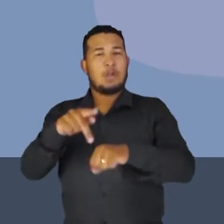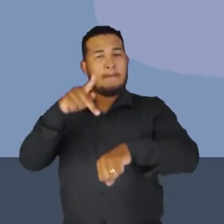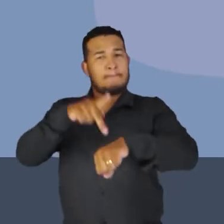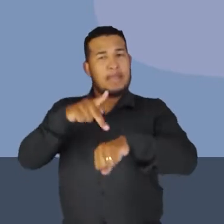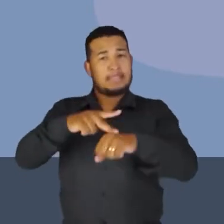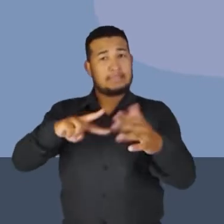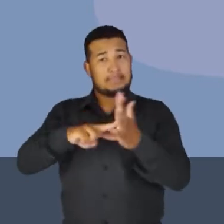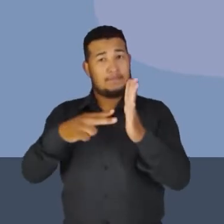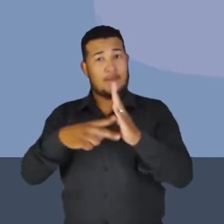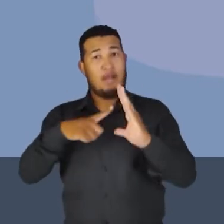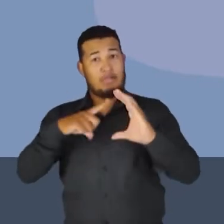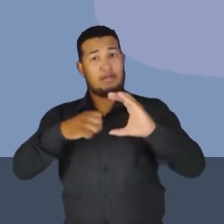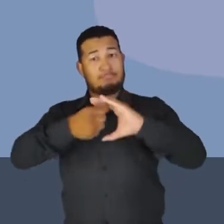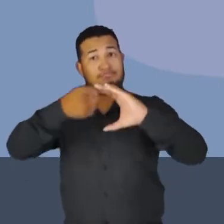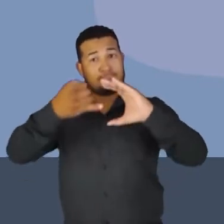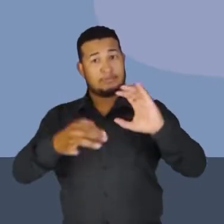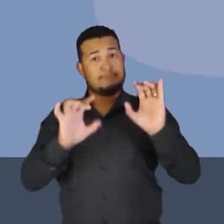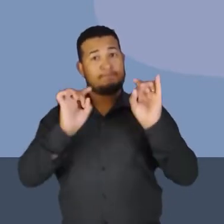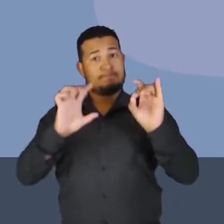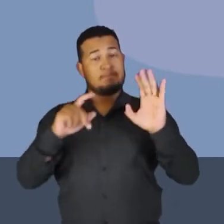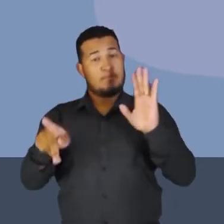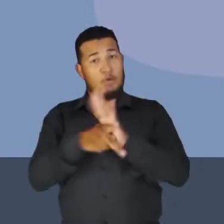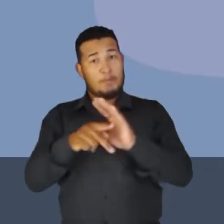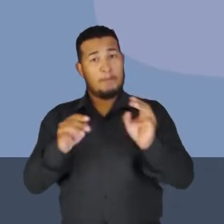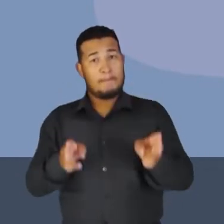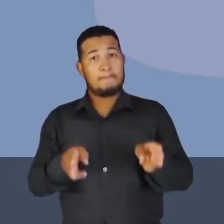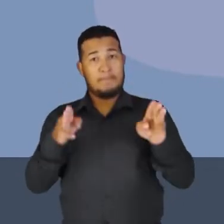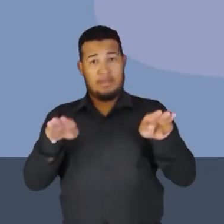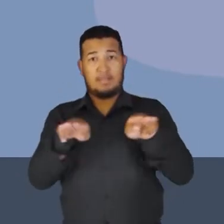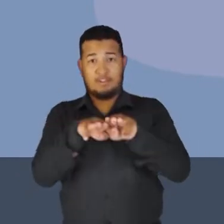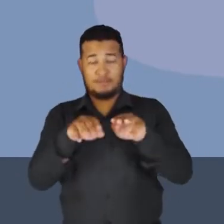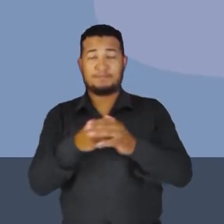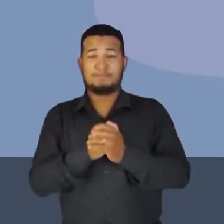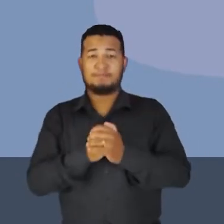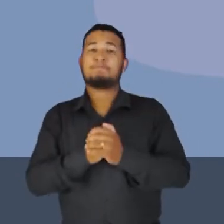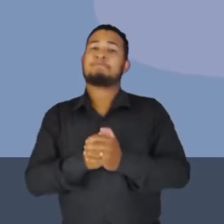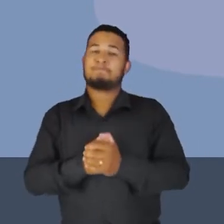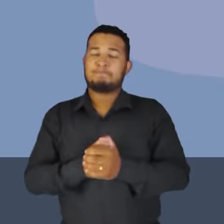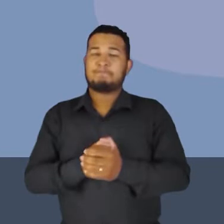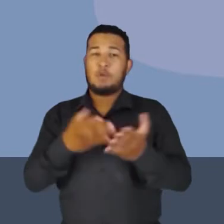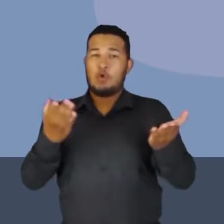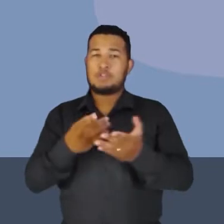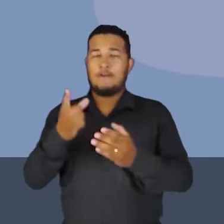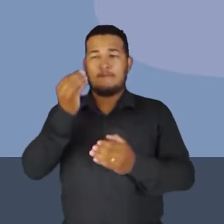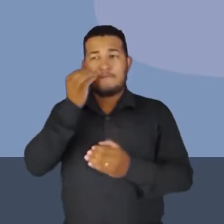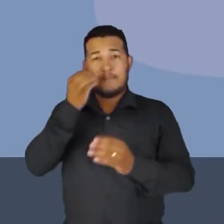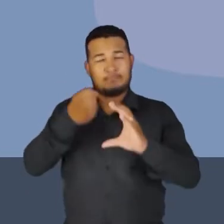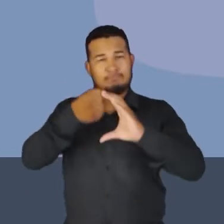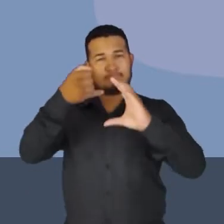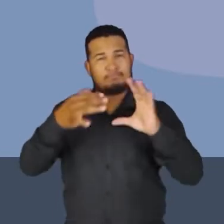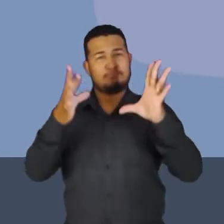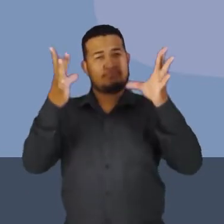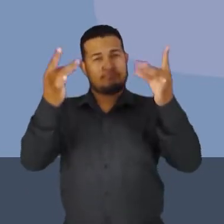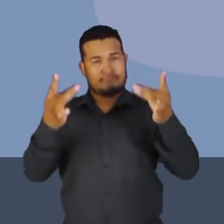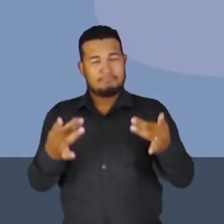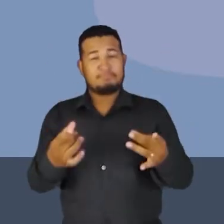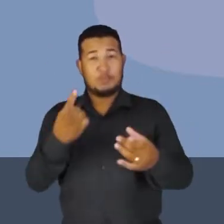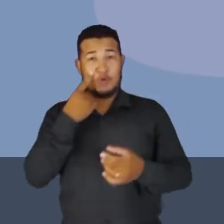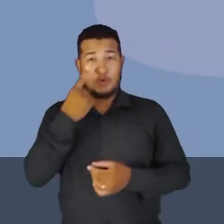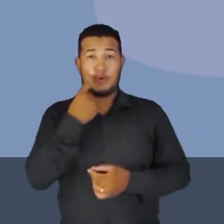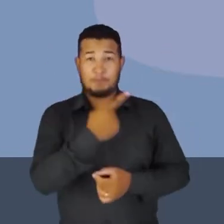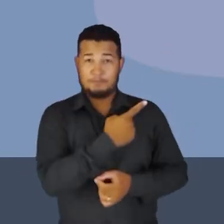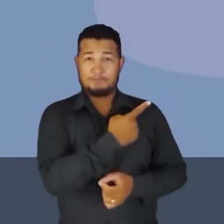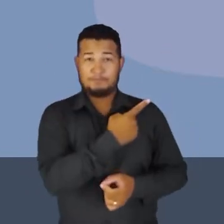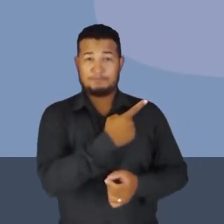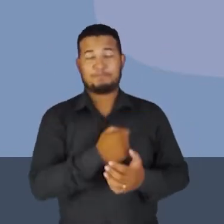propriedades magnéticas. propriedades é essa que nós vamos estar olhando, observando agora, no próximo slide. Vamos